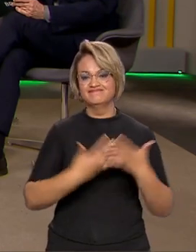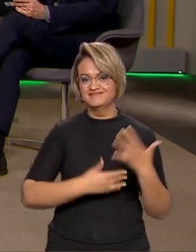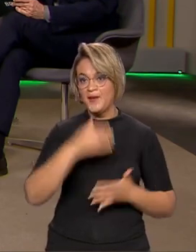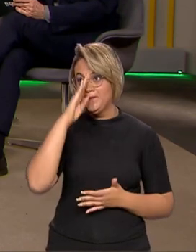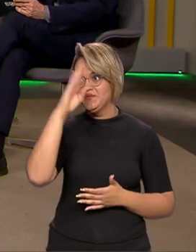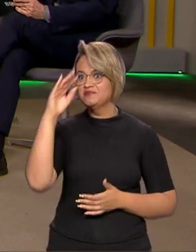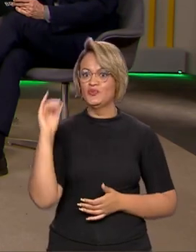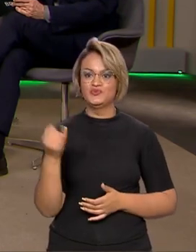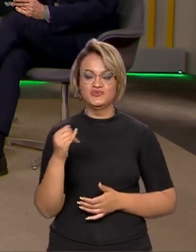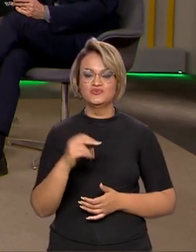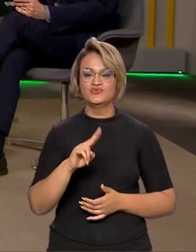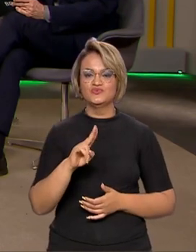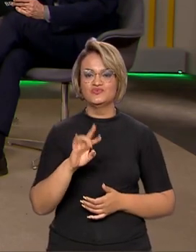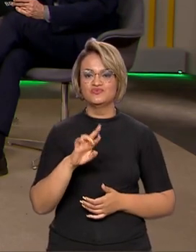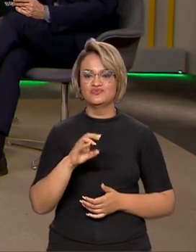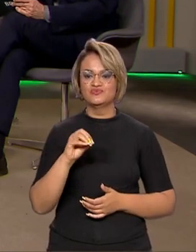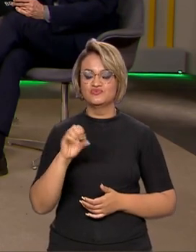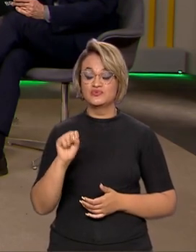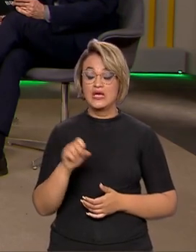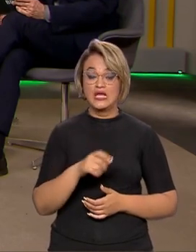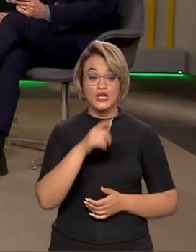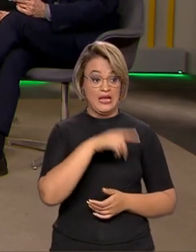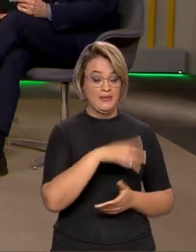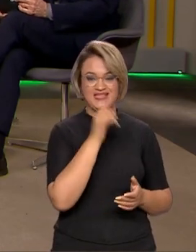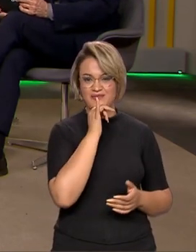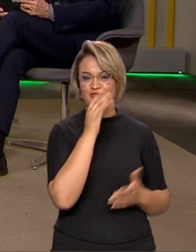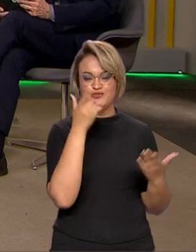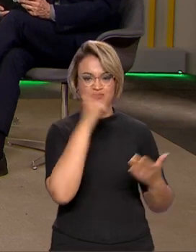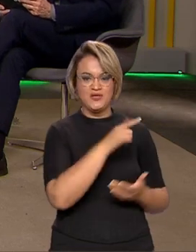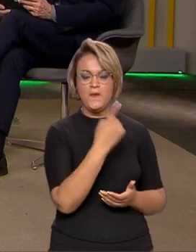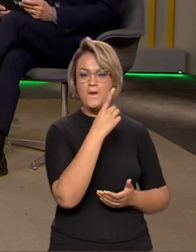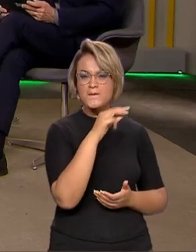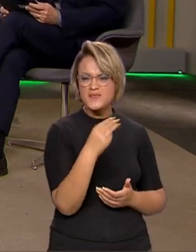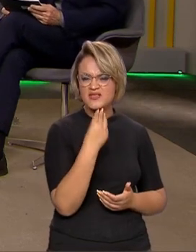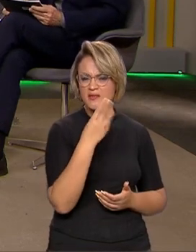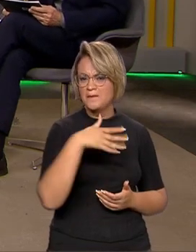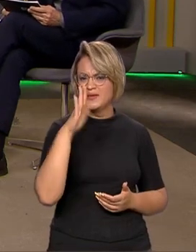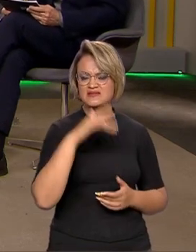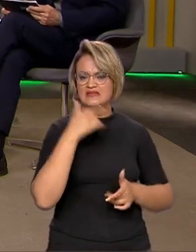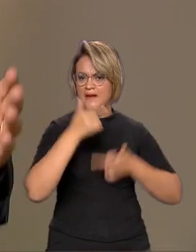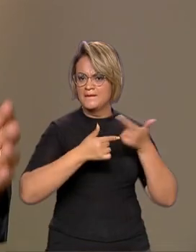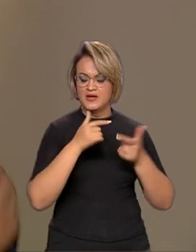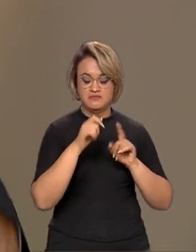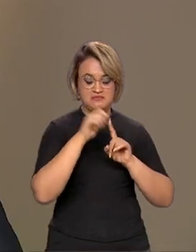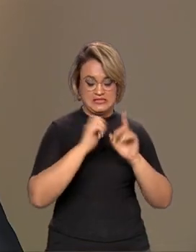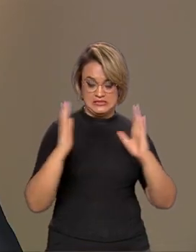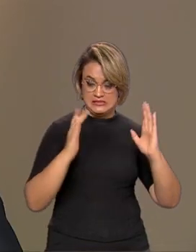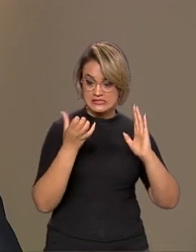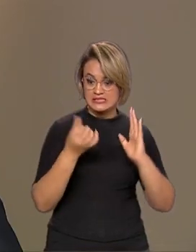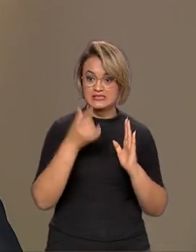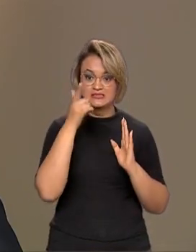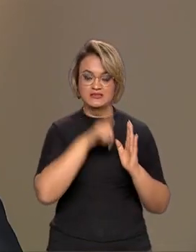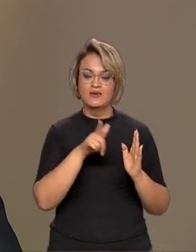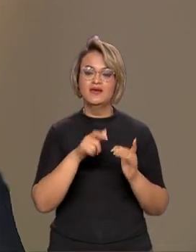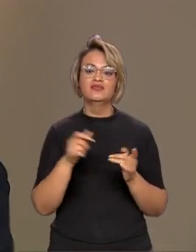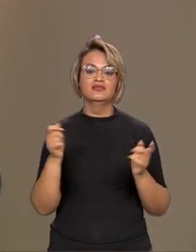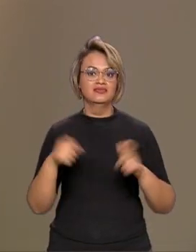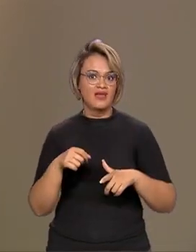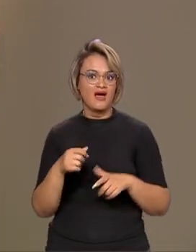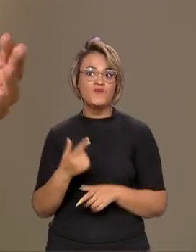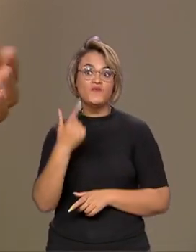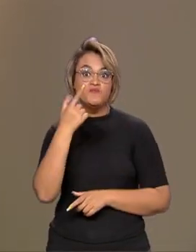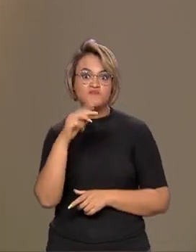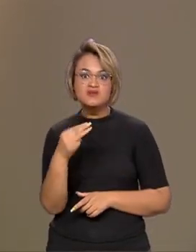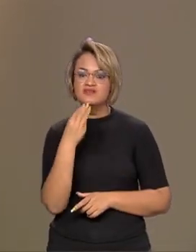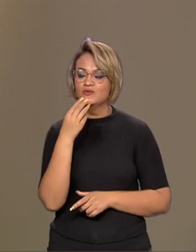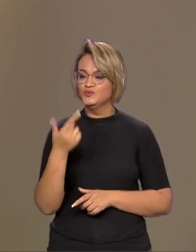nós chegamos a 1.023.540 pós-trabalho nos seis meses. Poderia bater a casa do 1